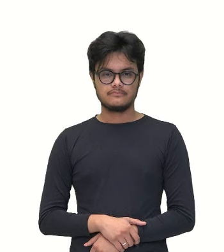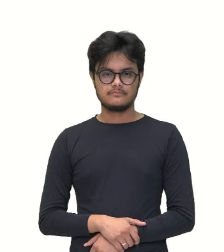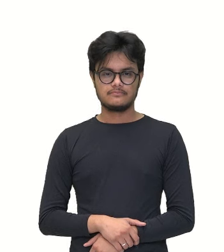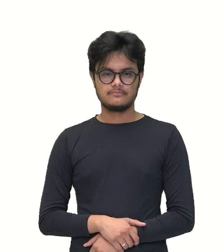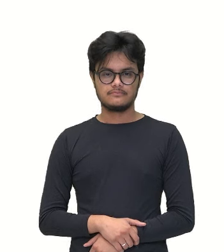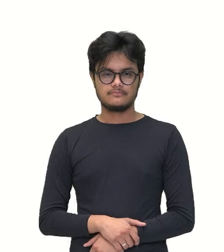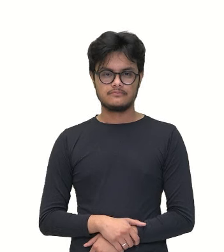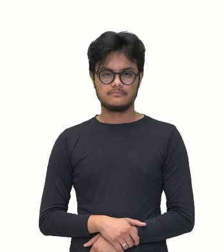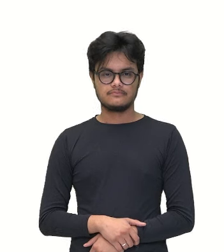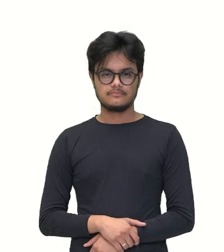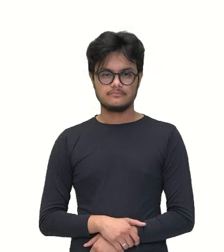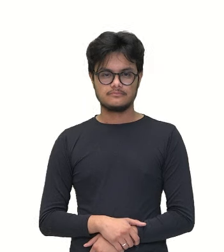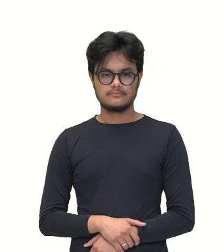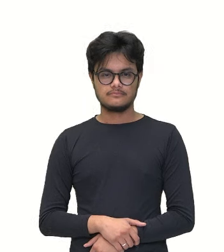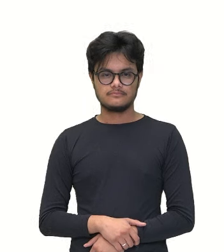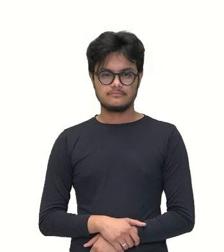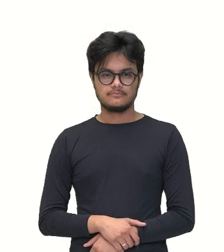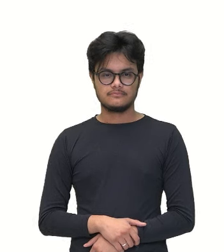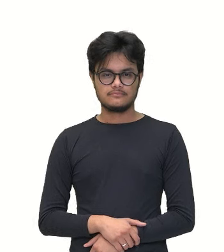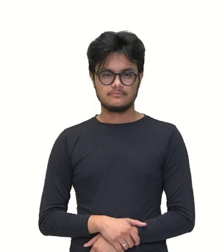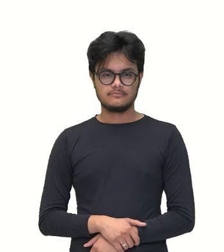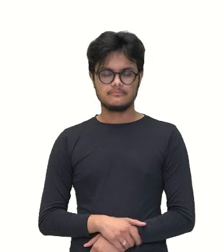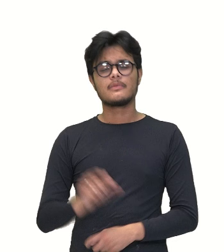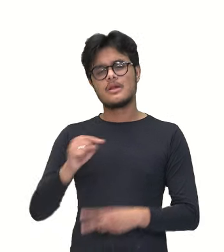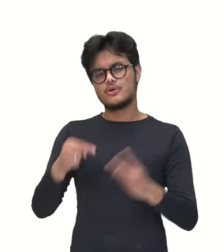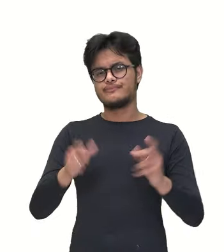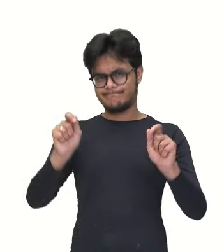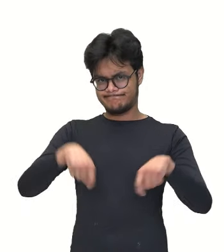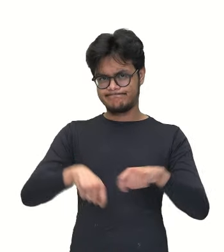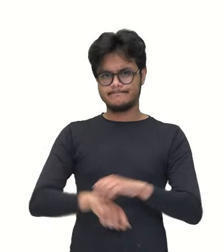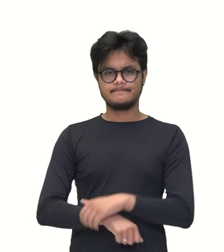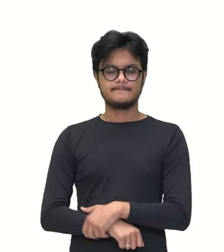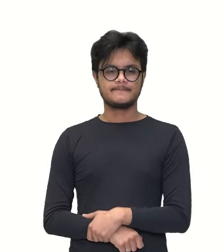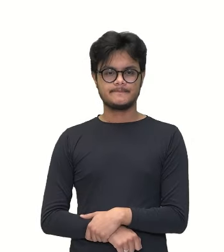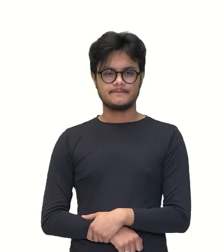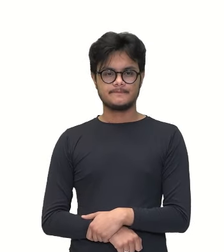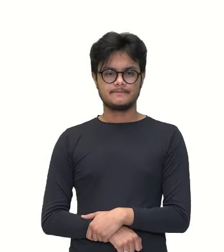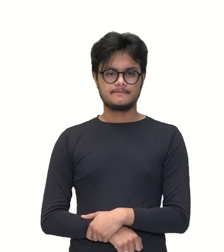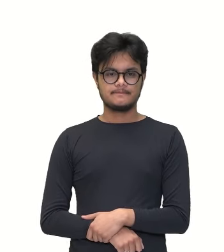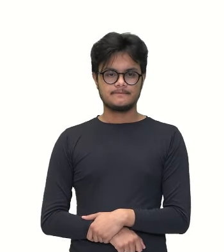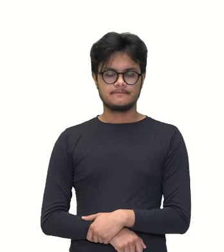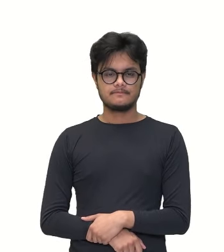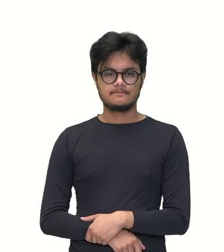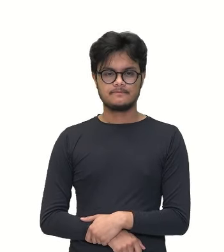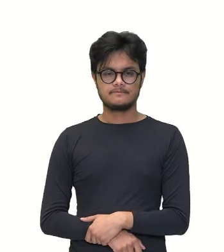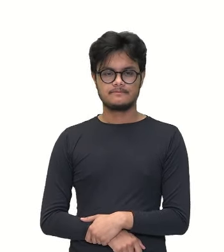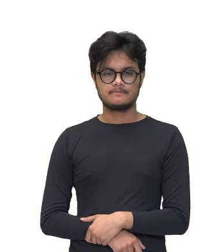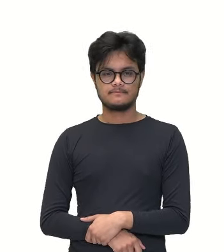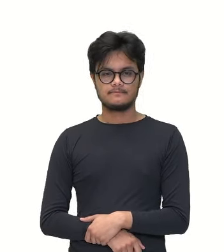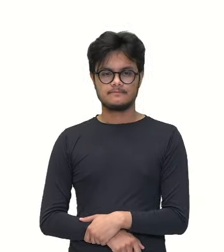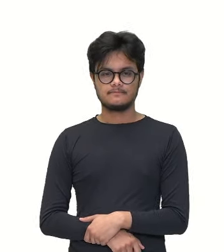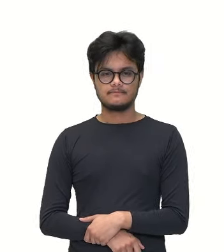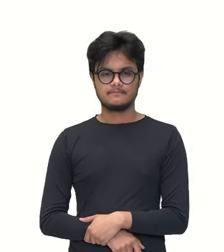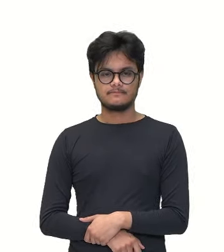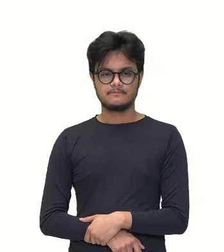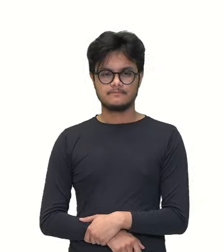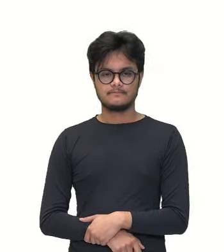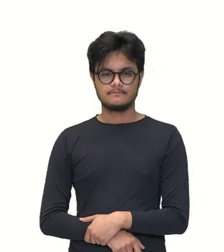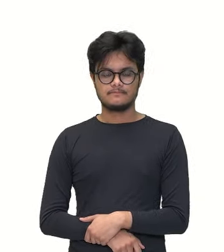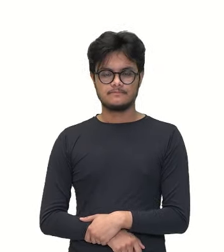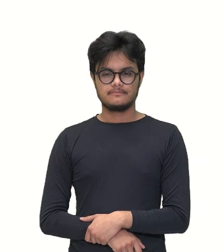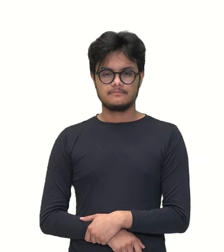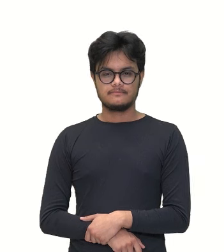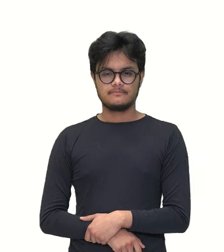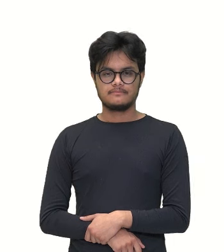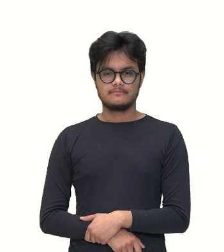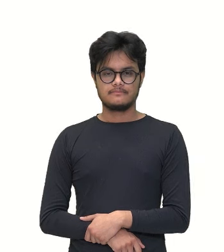essa razão aqui, como a gente está utilizando o número menor, que é o 100, né? Fica mais fácil de calcular rápido aí,